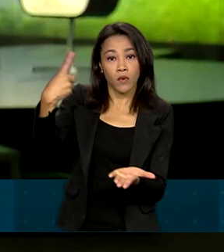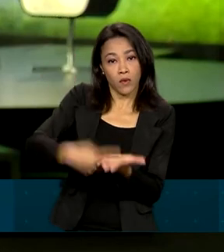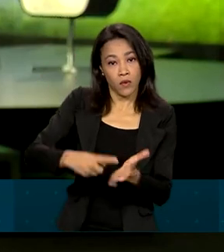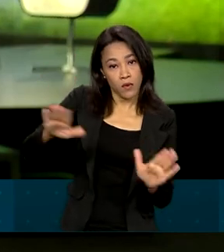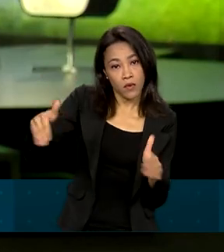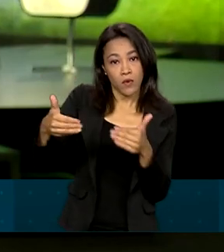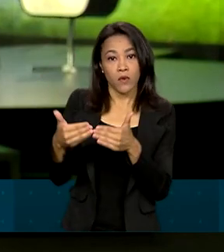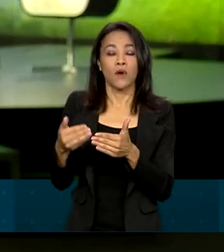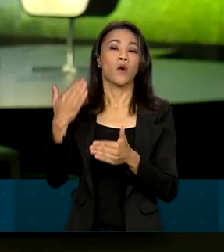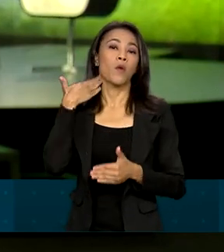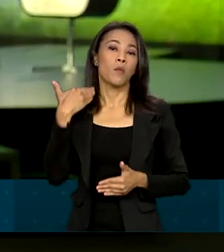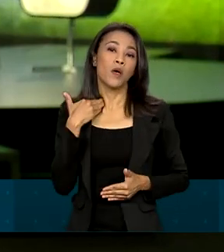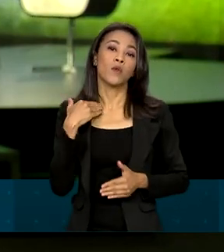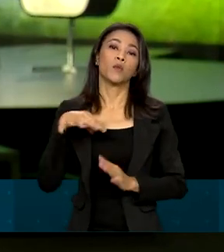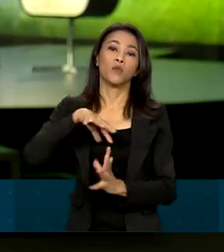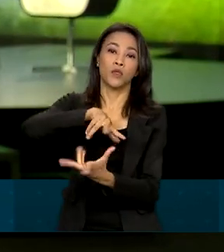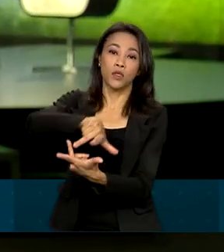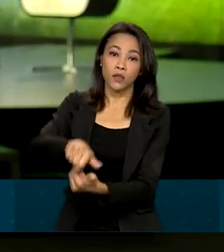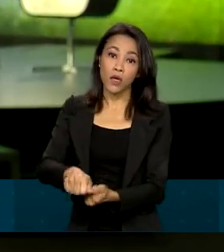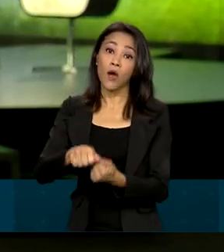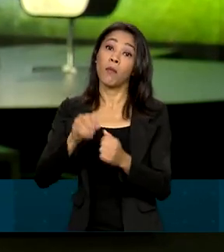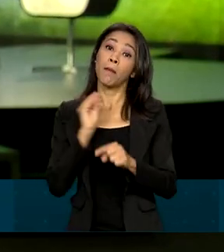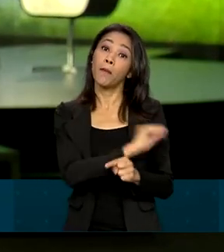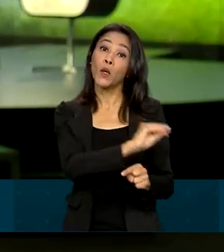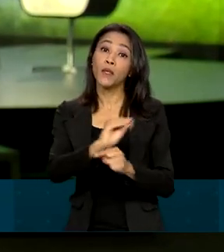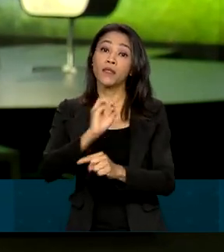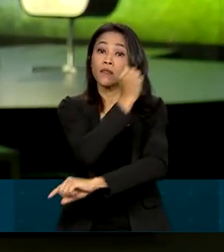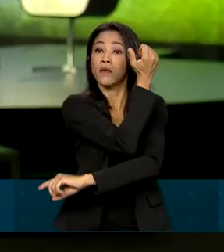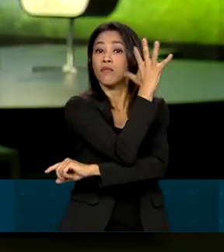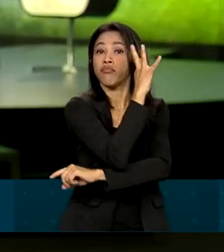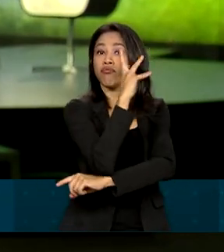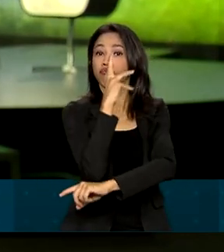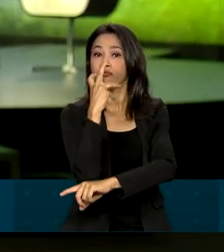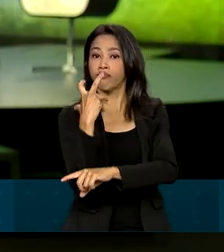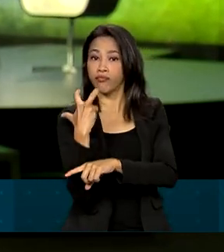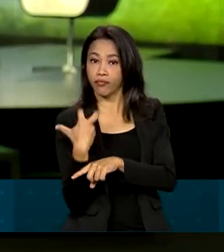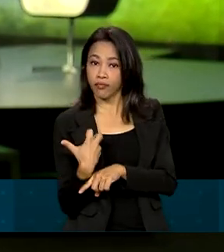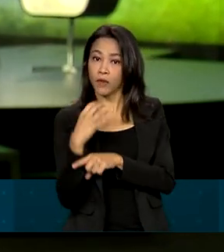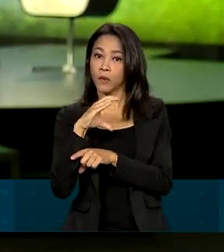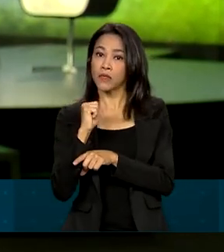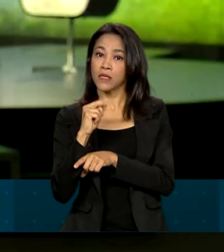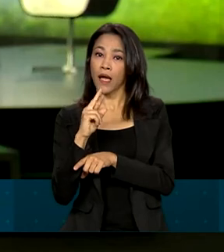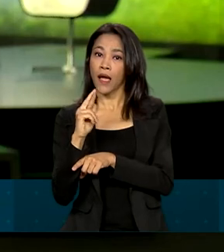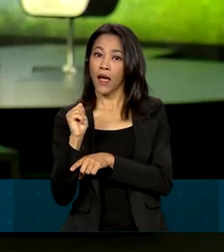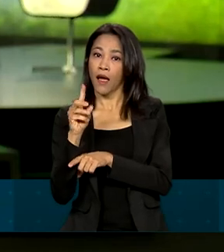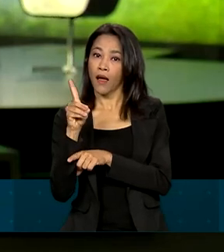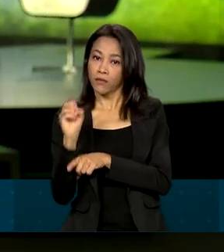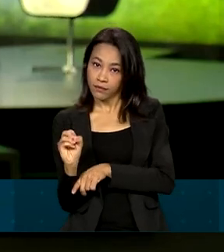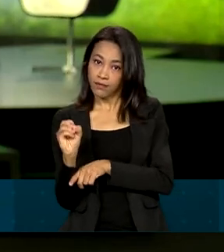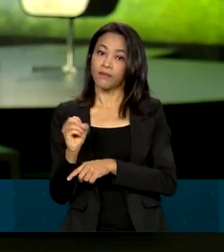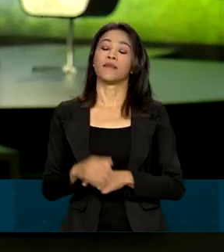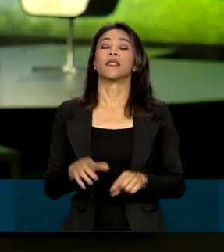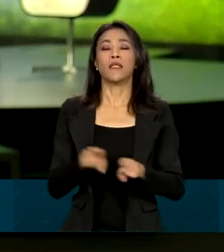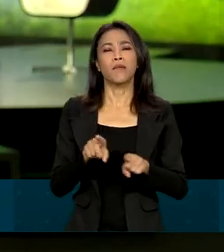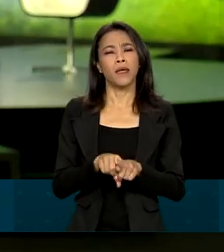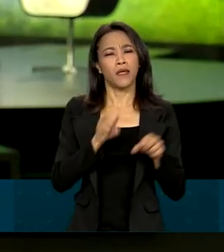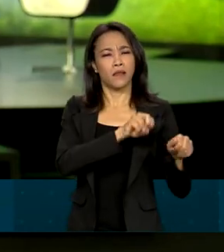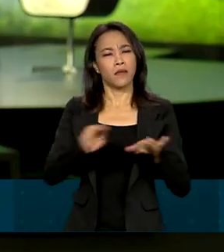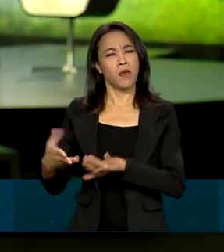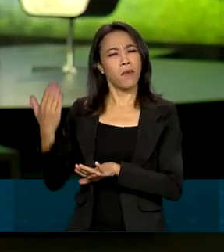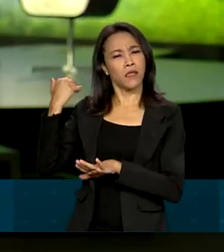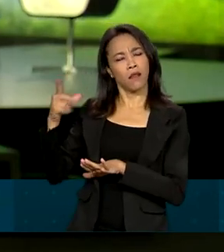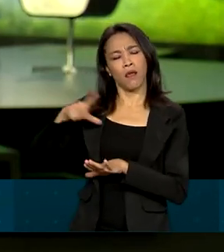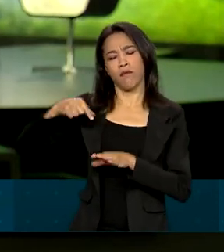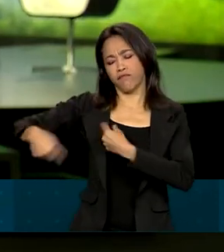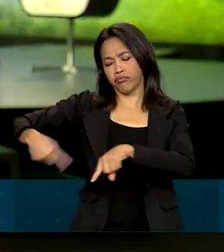para proteção do Cerrado, esse bioma tão importante que fica aqui no centro do país. E na semana passada foi marcada por vários debates e